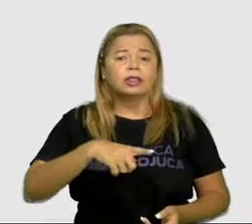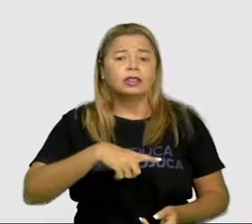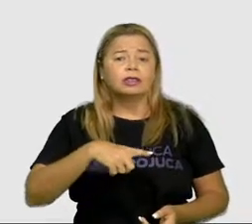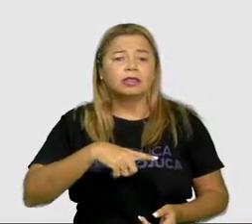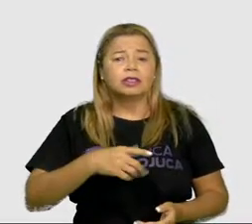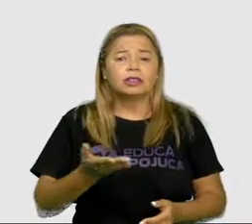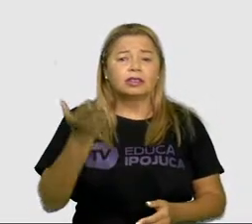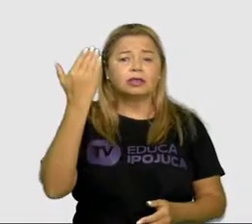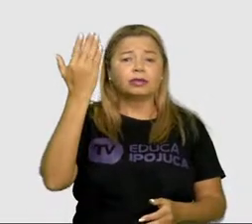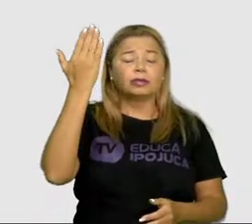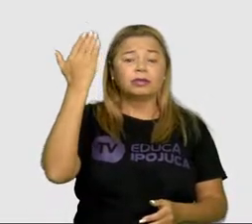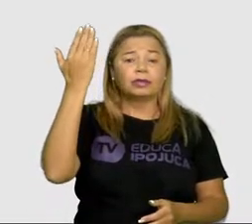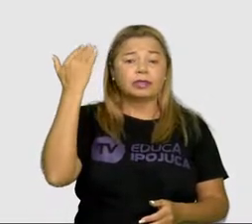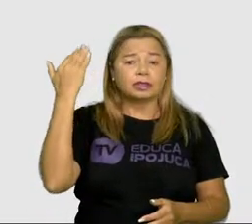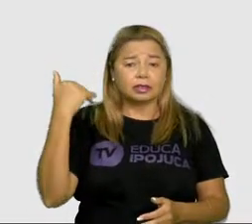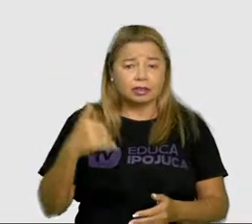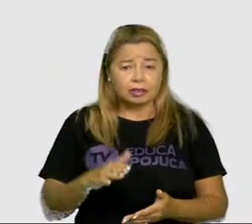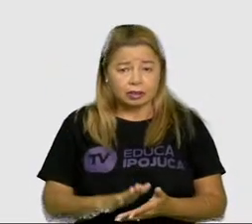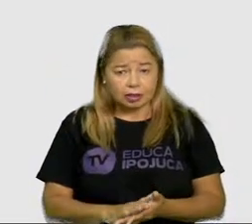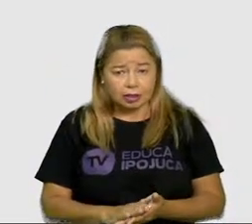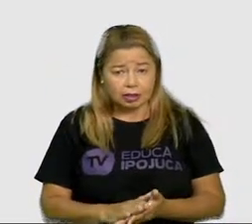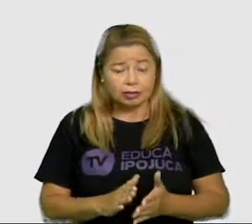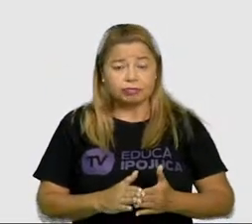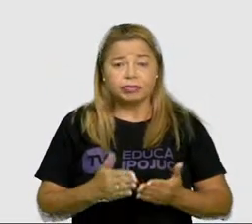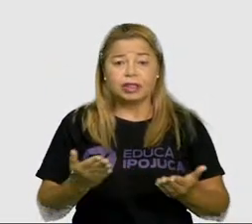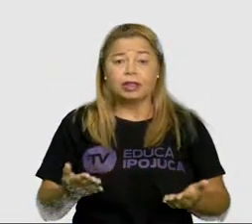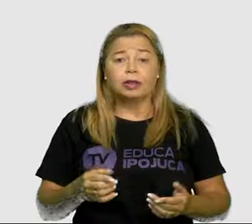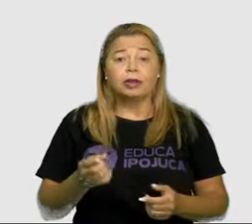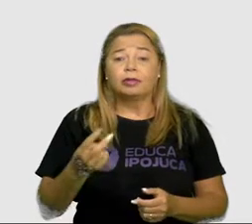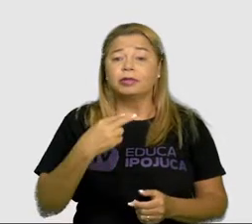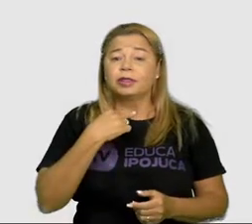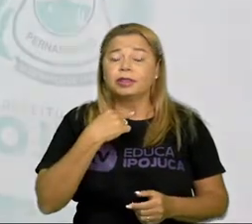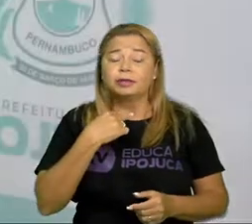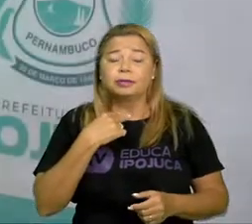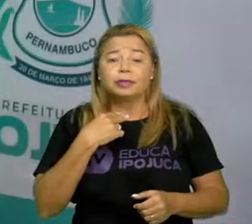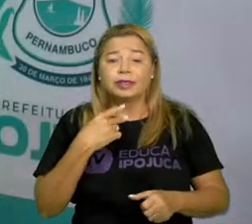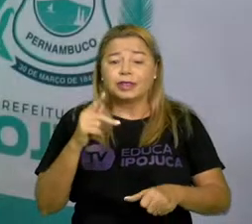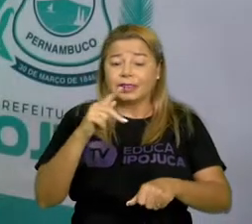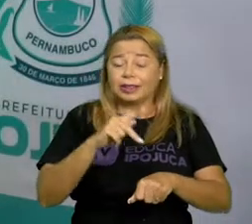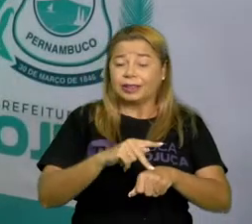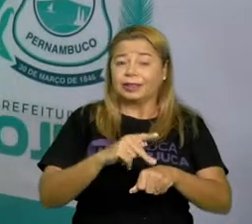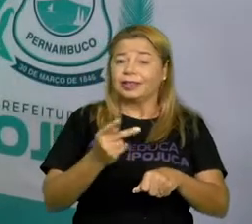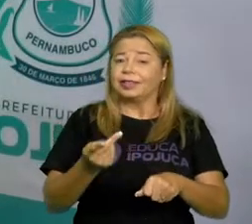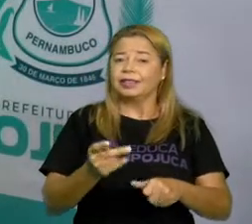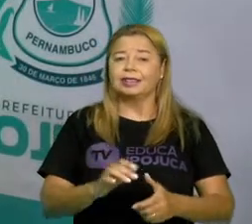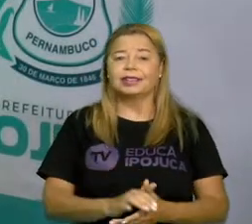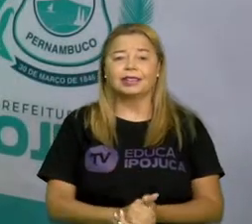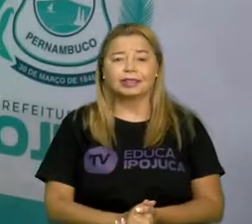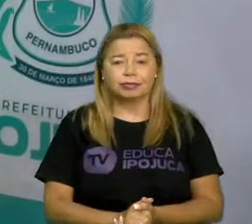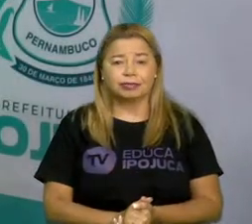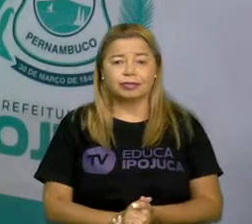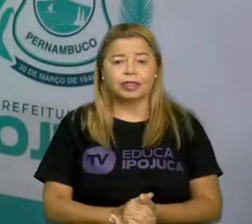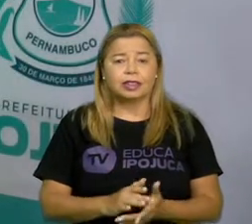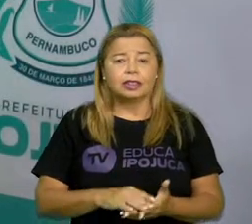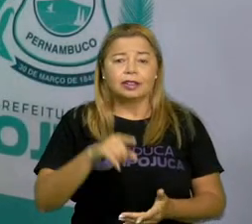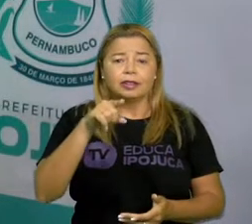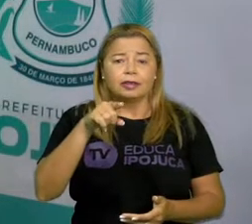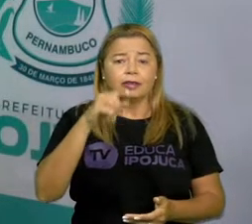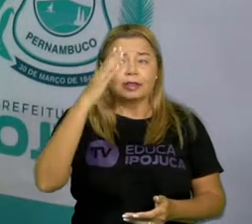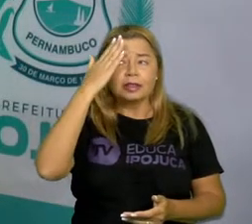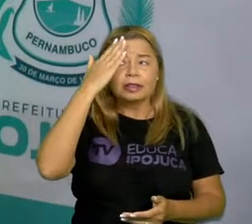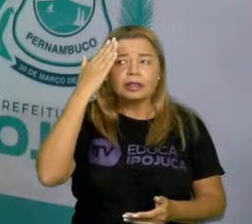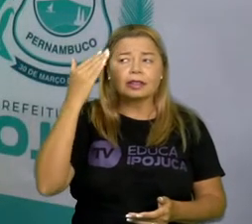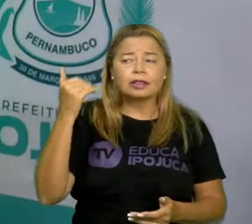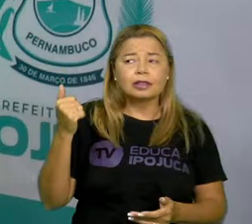faz parte da história, mas não podemos tocar. Olha só, sabe aquela música de